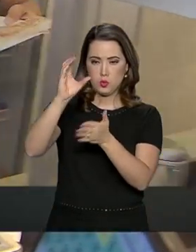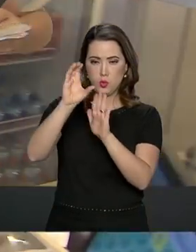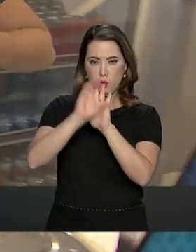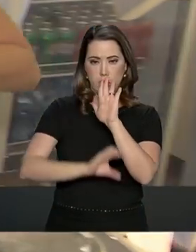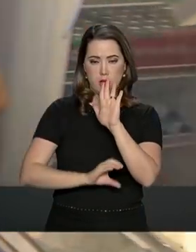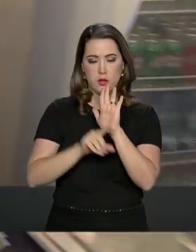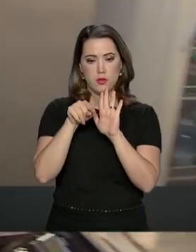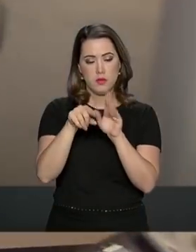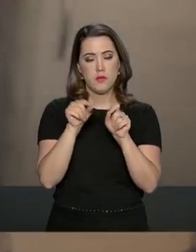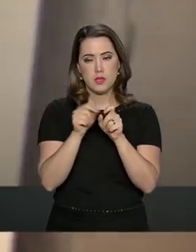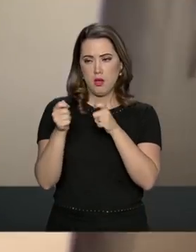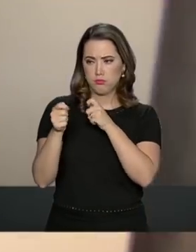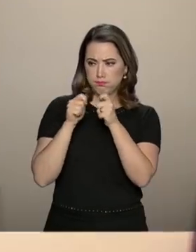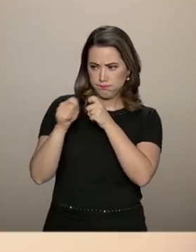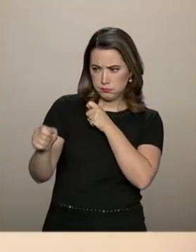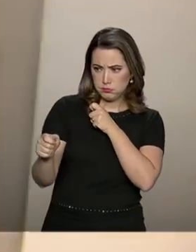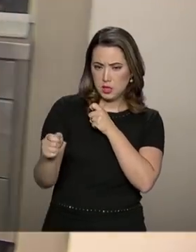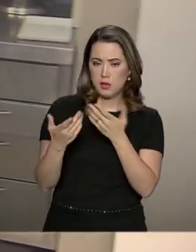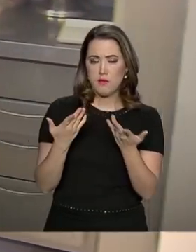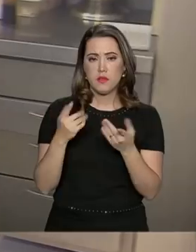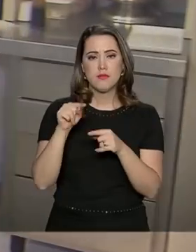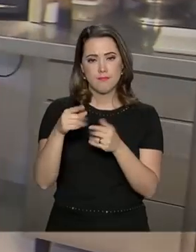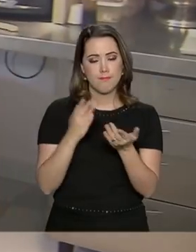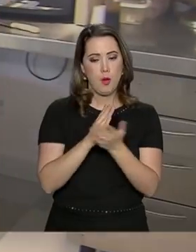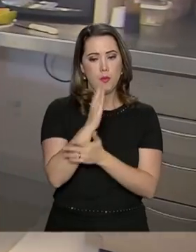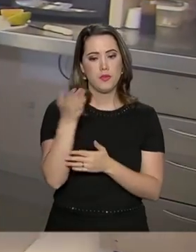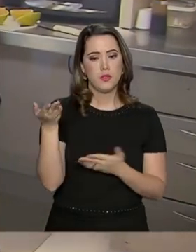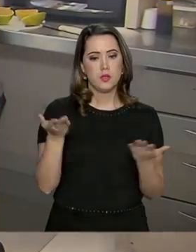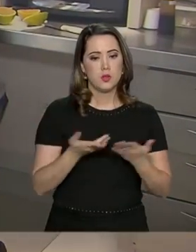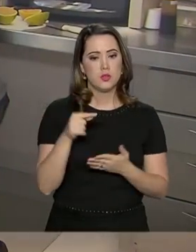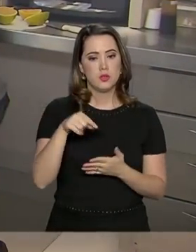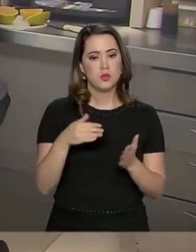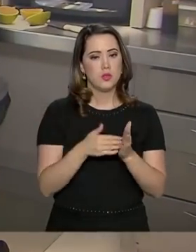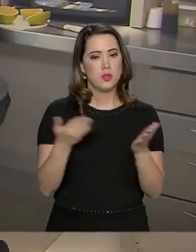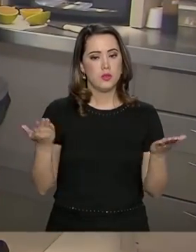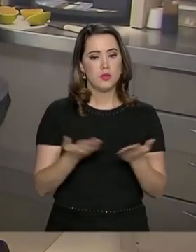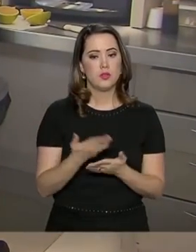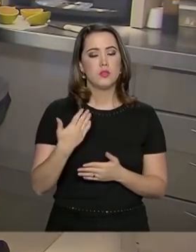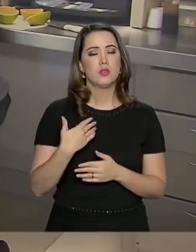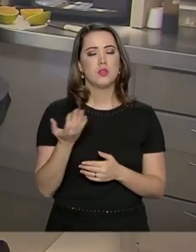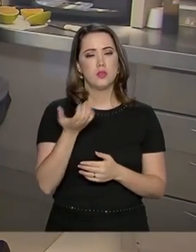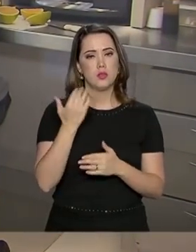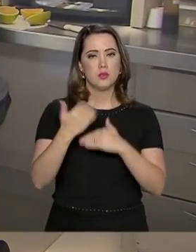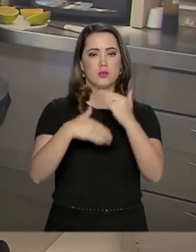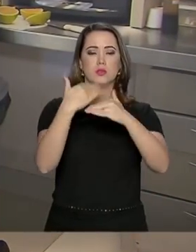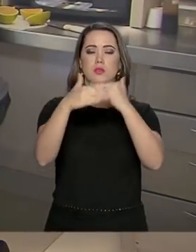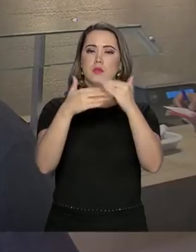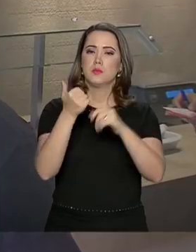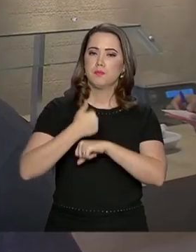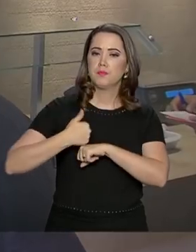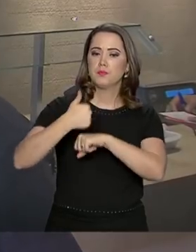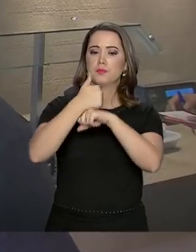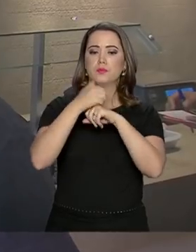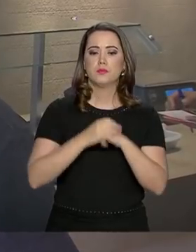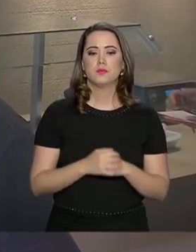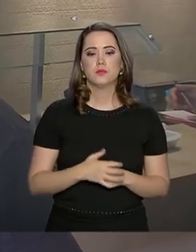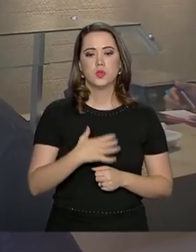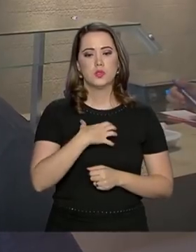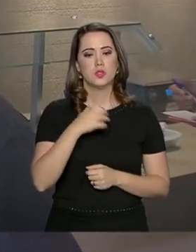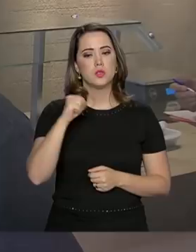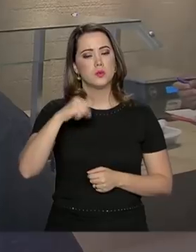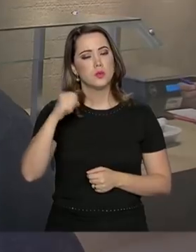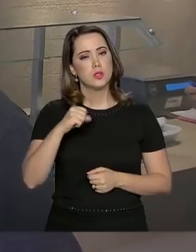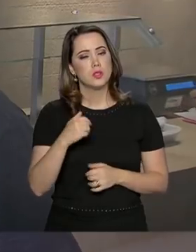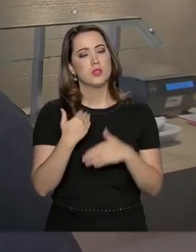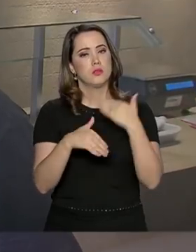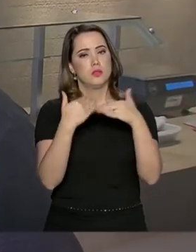a entrevista e passei. E hoje eu estou aqui até hoje e eu pretendo crescer profissionalmente na empresa. A gente sente, sim, que há